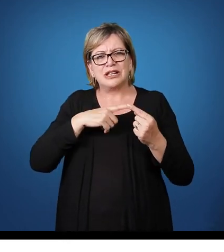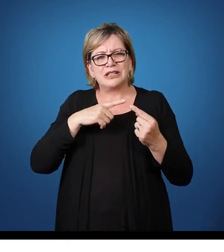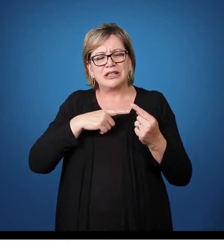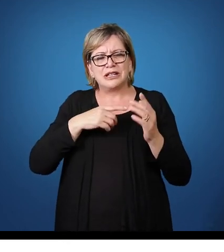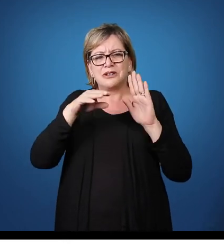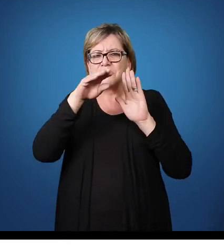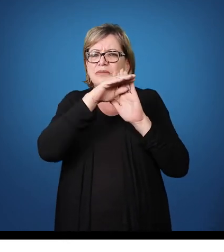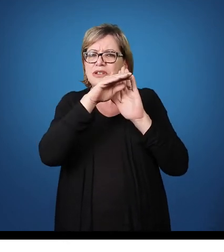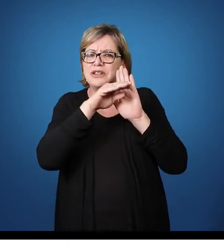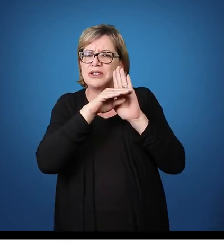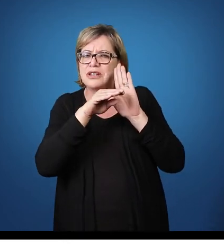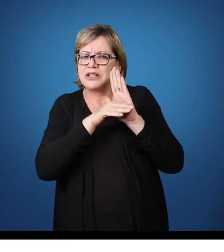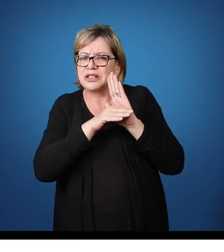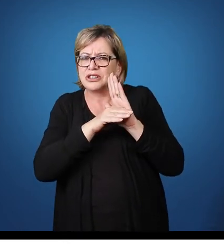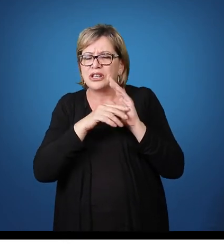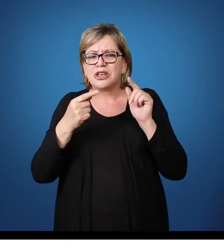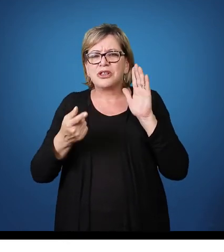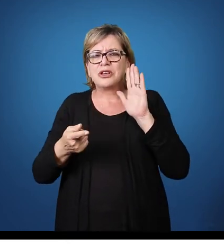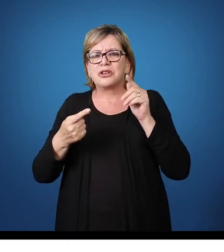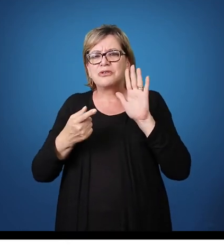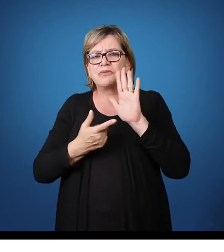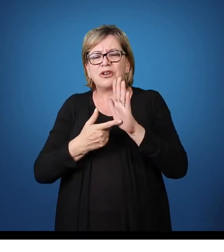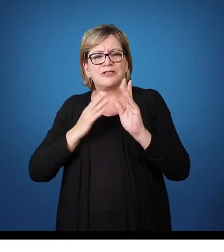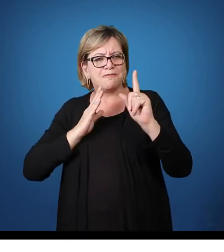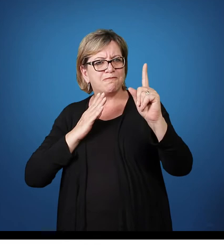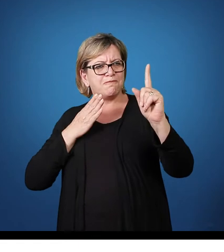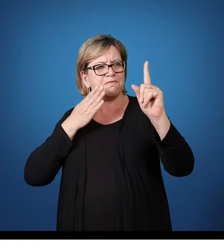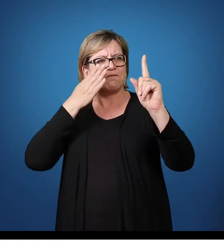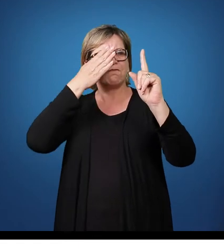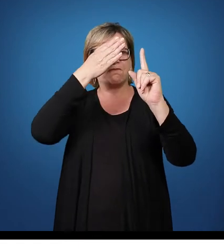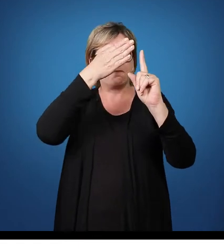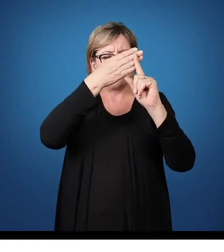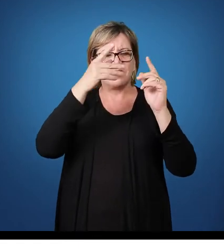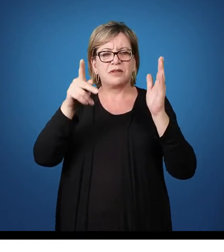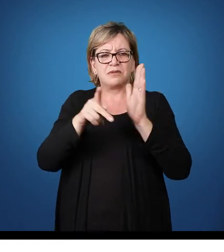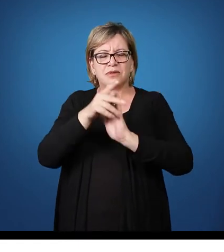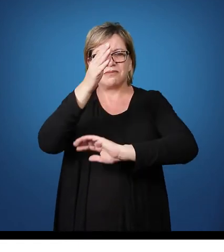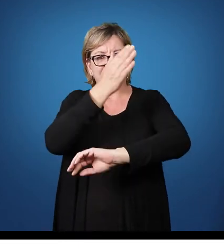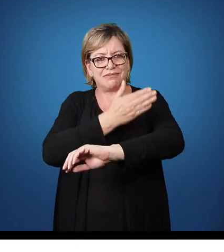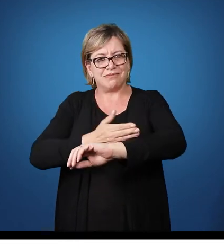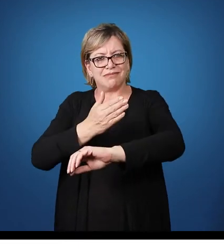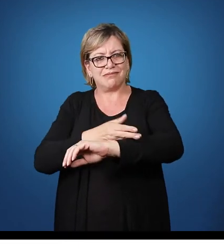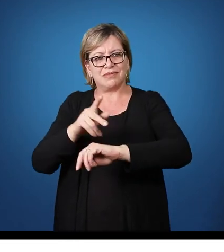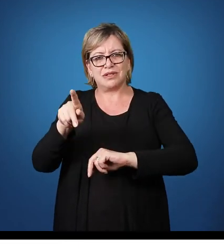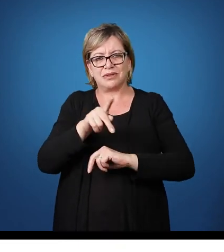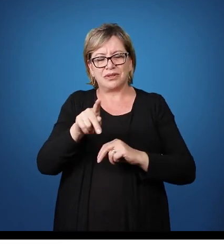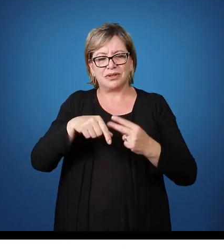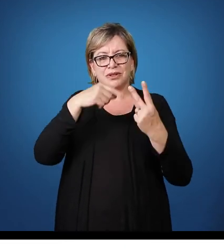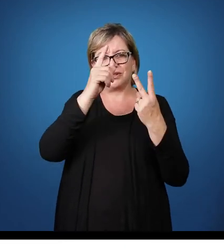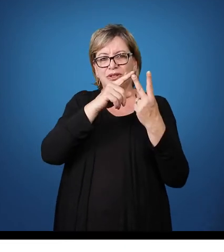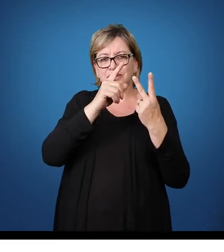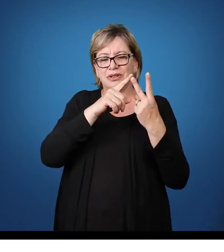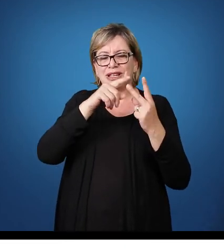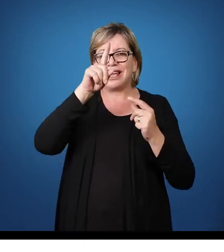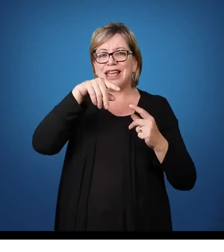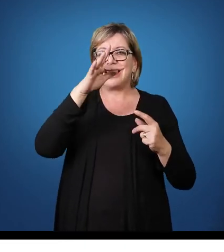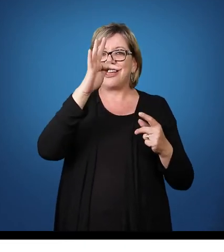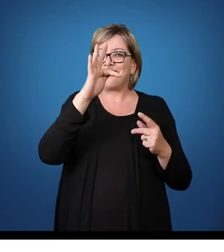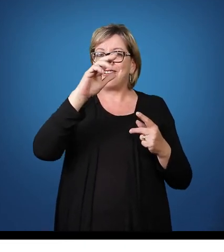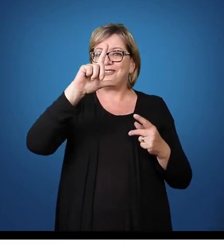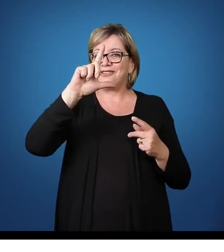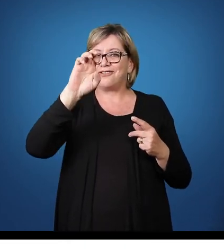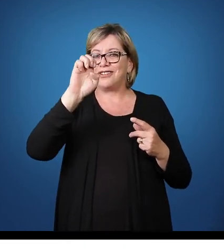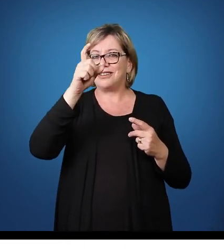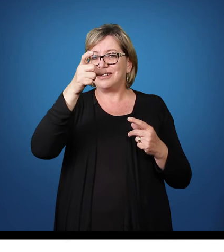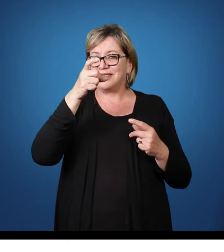planejamento como um instrumento norteador da sua prática Que é o que a professora ressaltou O segundo diz respeito à flexibilidade